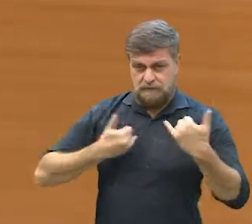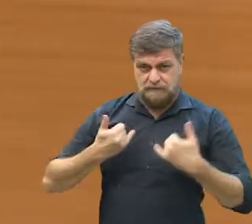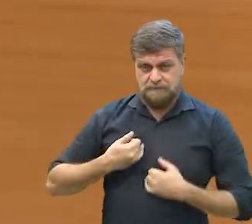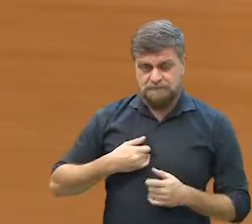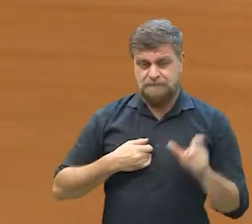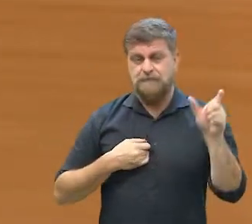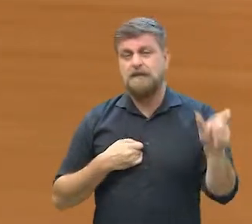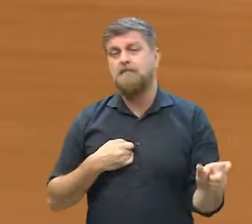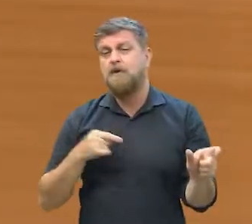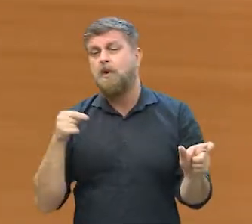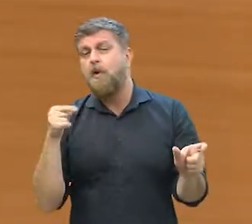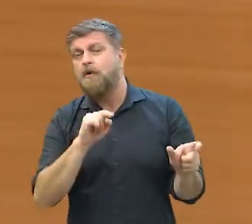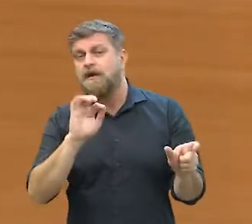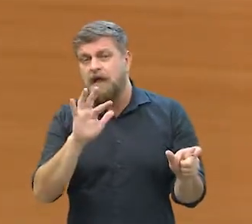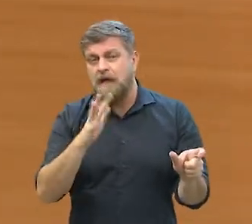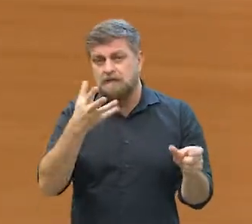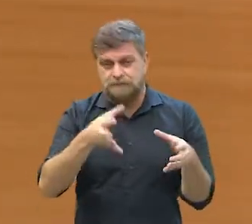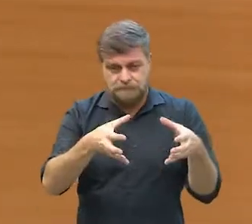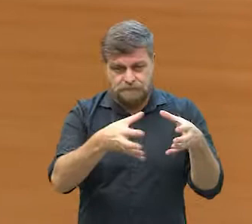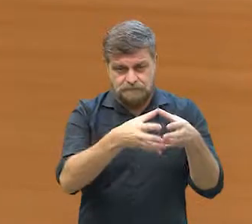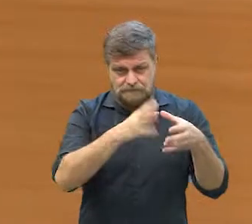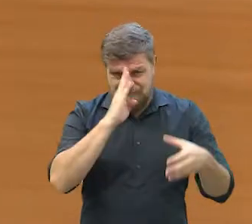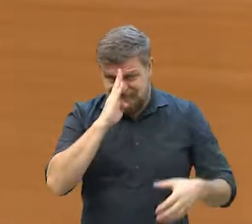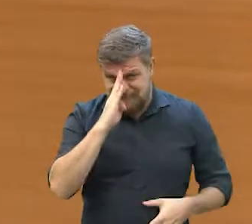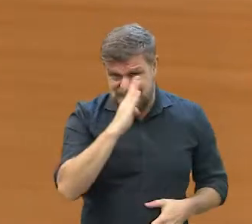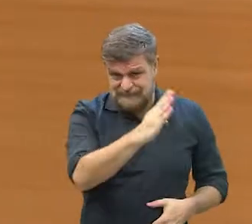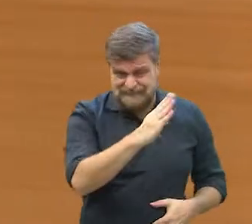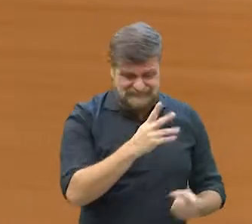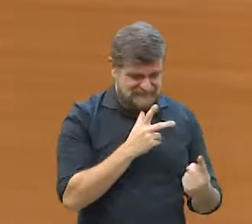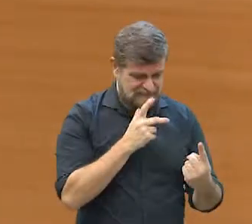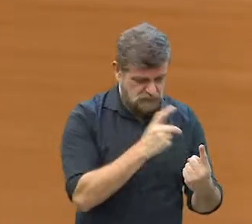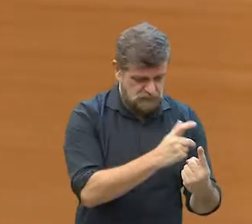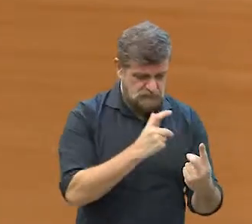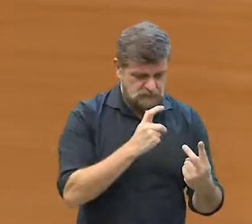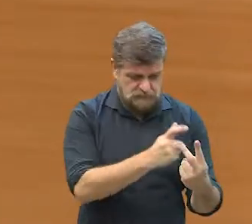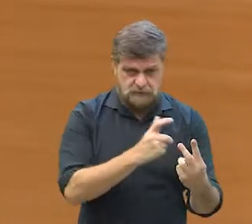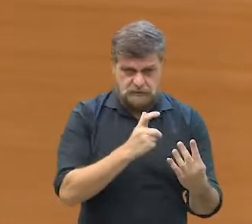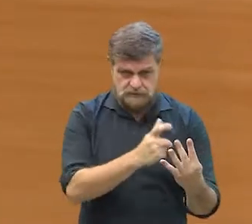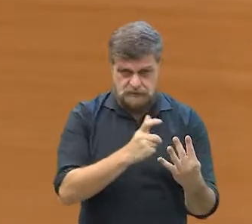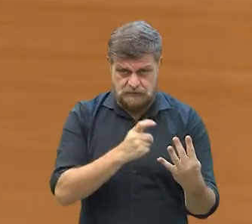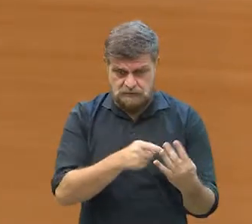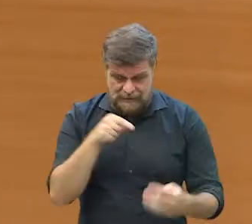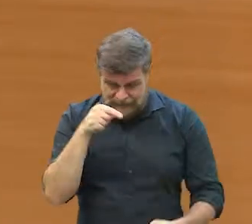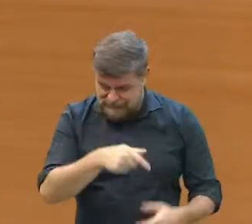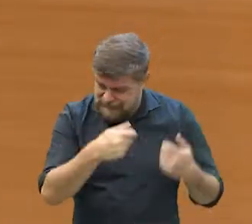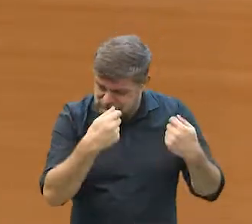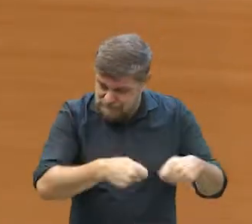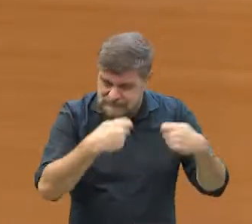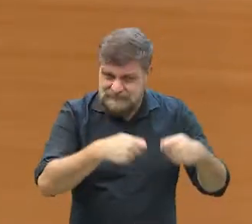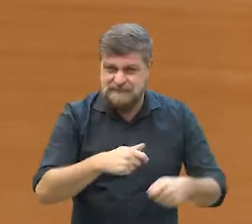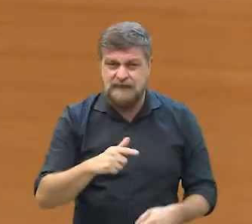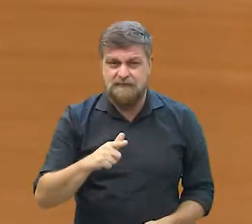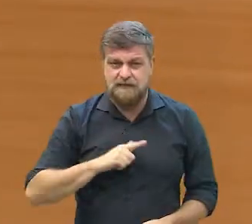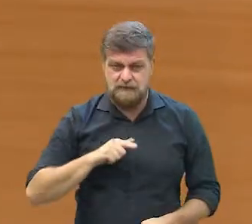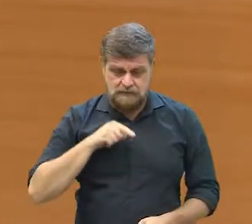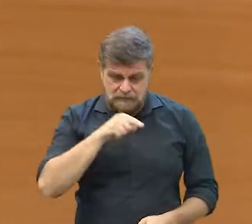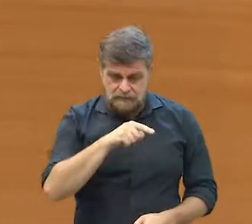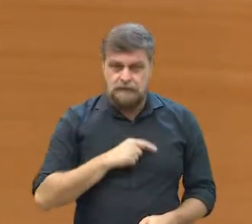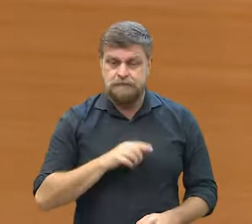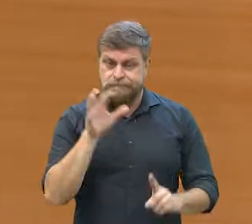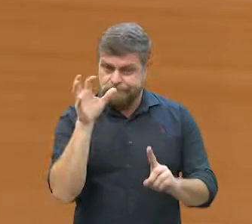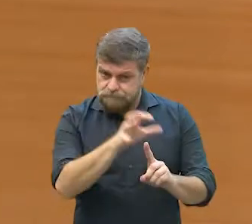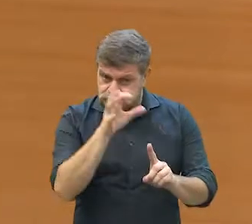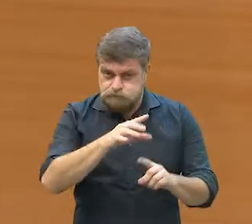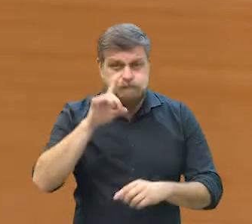relatos de pessoas, né? De que os grupos prioritários, que deveriam ser prioritários epidemiologicamente, que são os grupos que estão